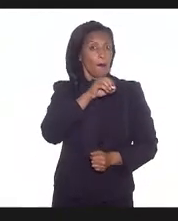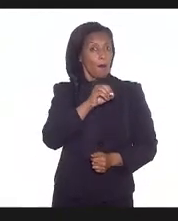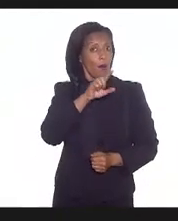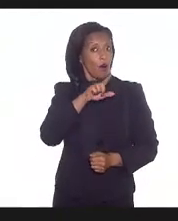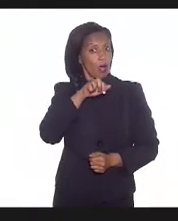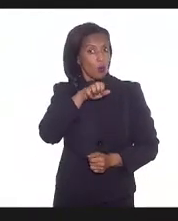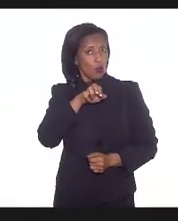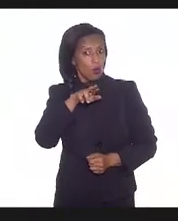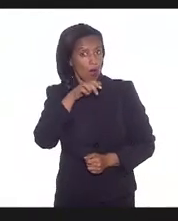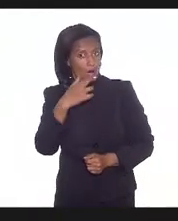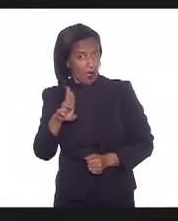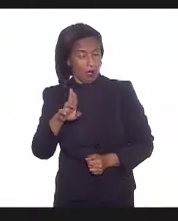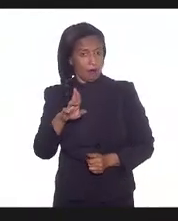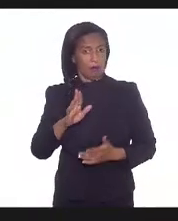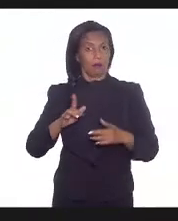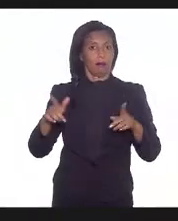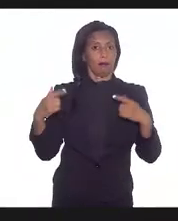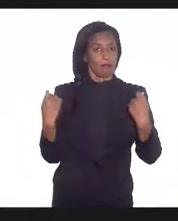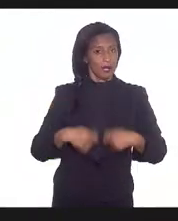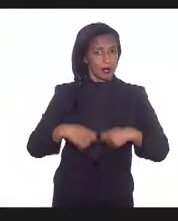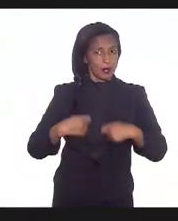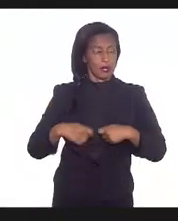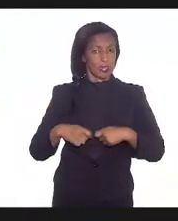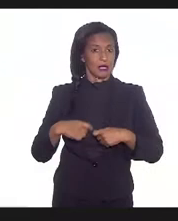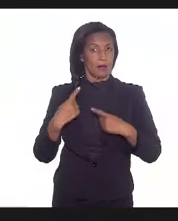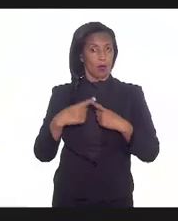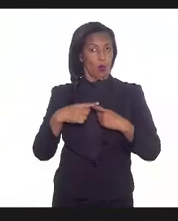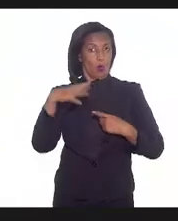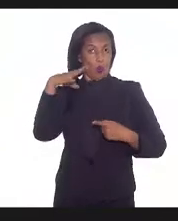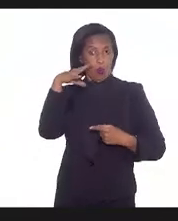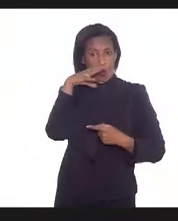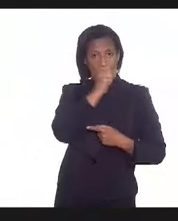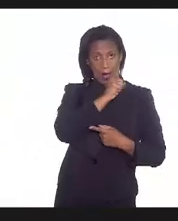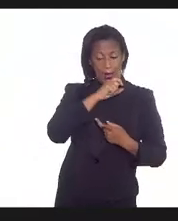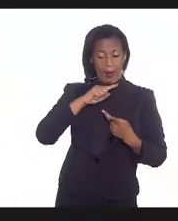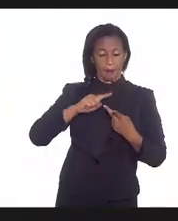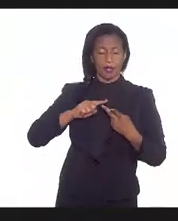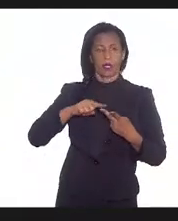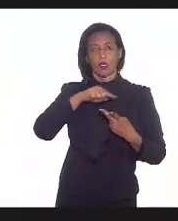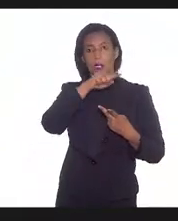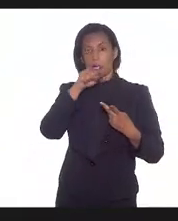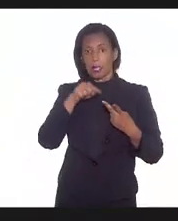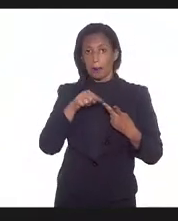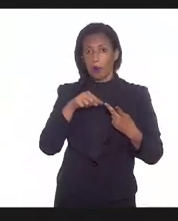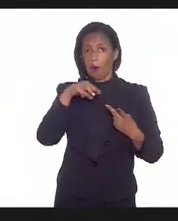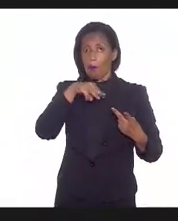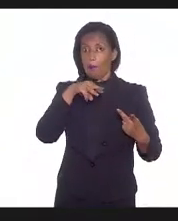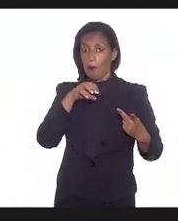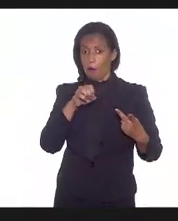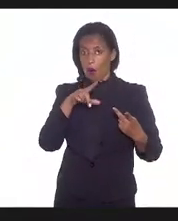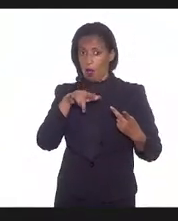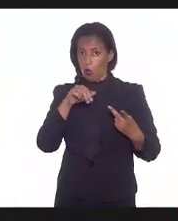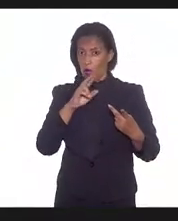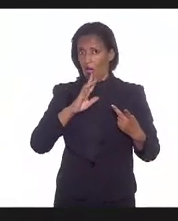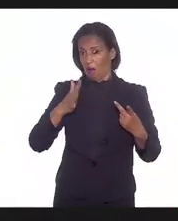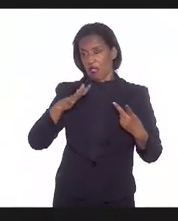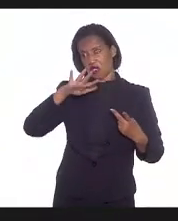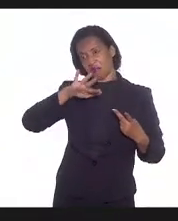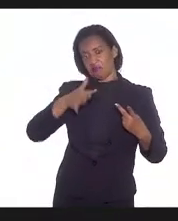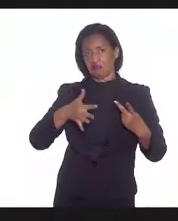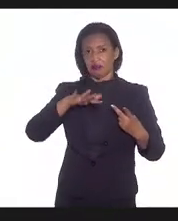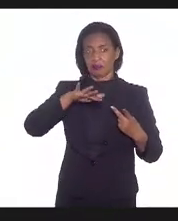durante muito tempo o Face começou com rápida, depois foi para molecular, mas não em frequência,